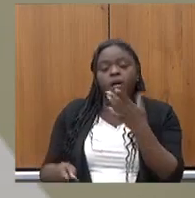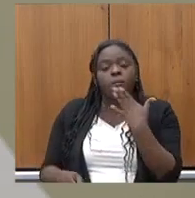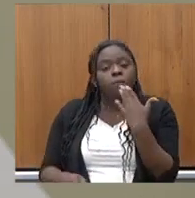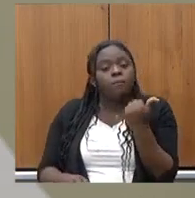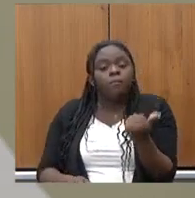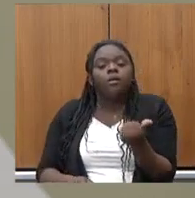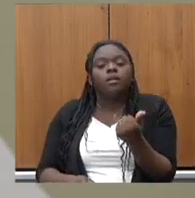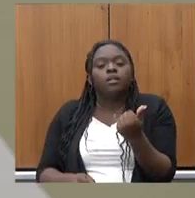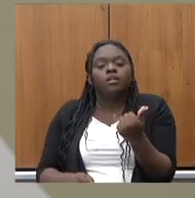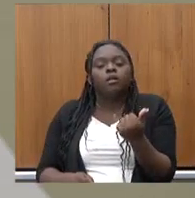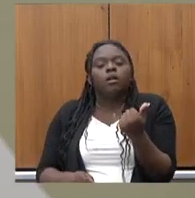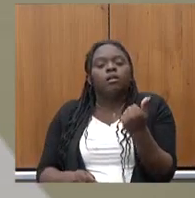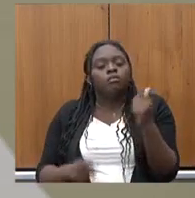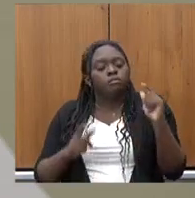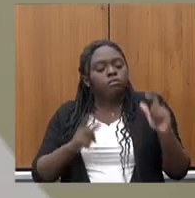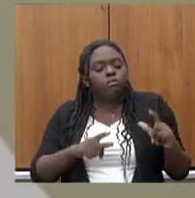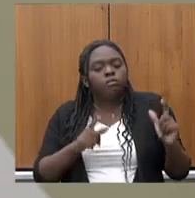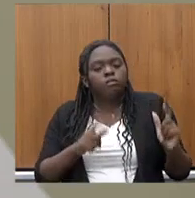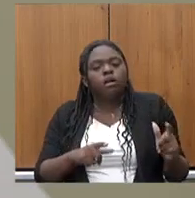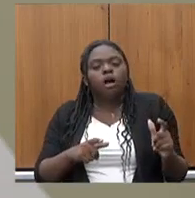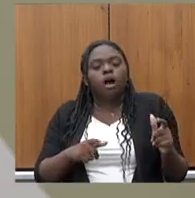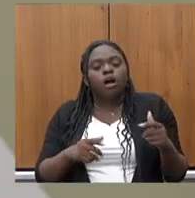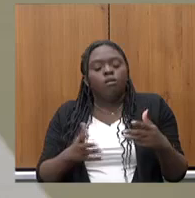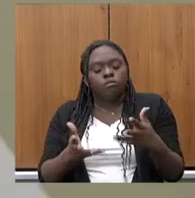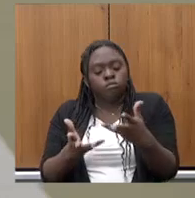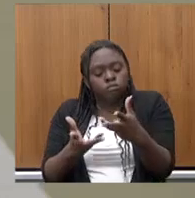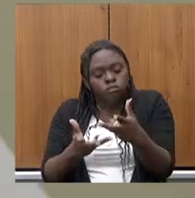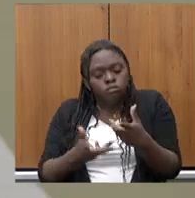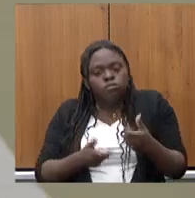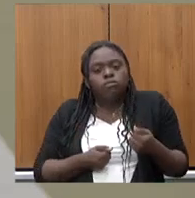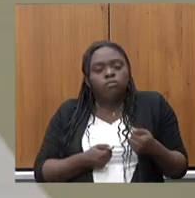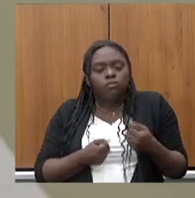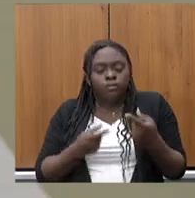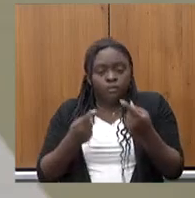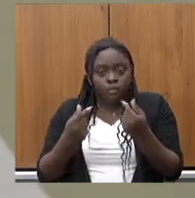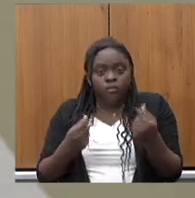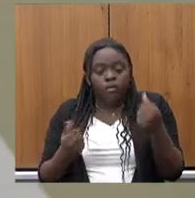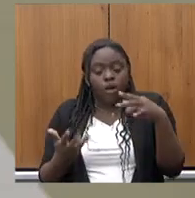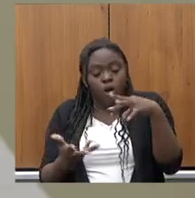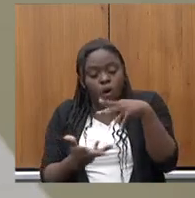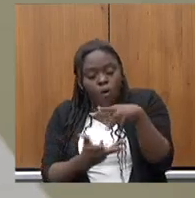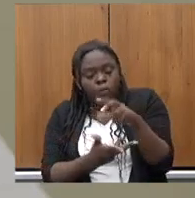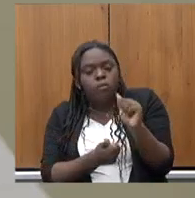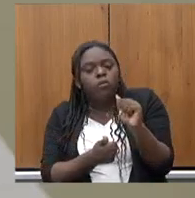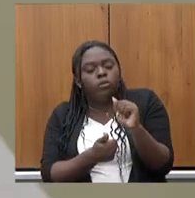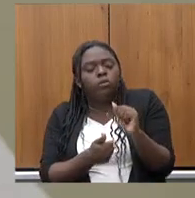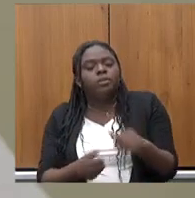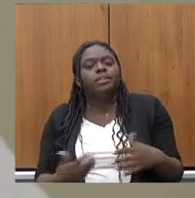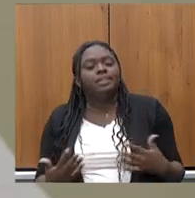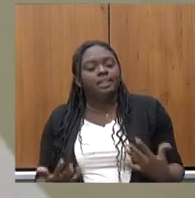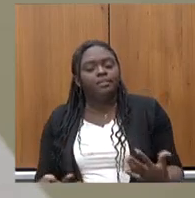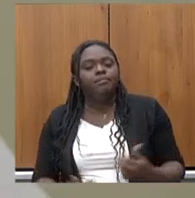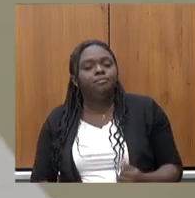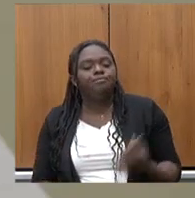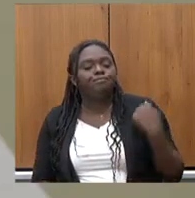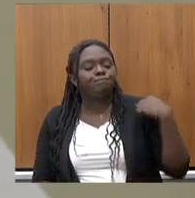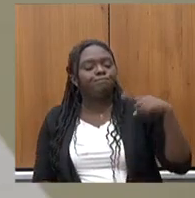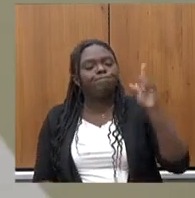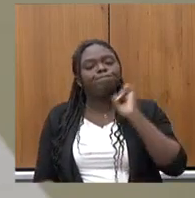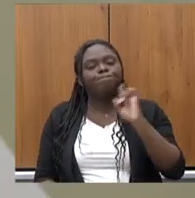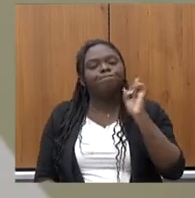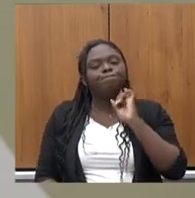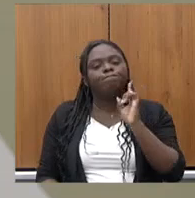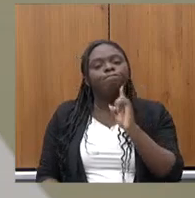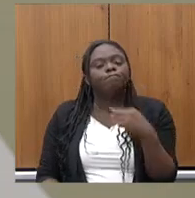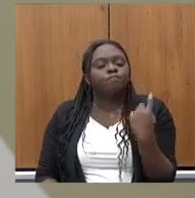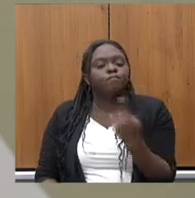agências de atração de investimentos do mundo, e, estando lá nos Estados Unidos, fomos